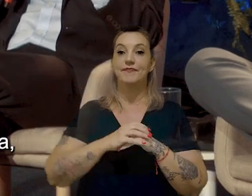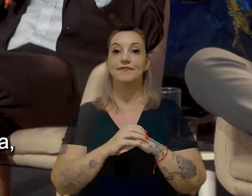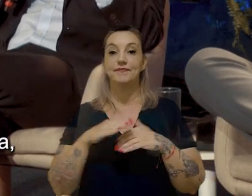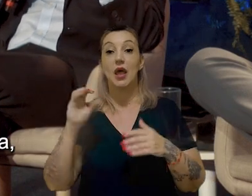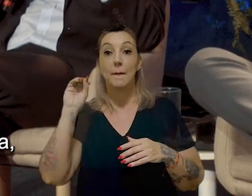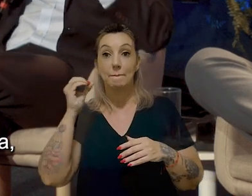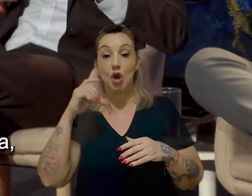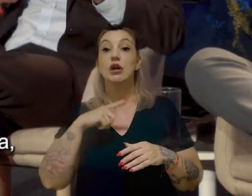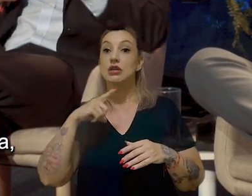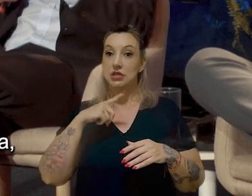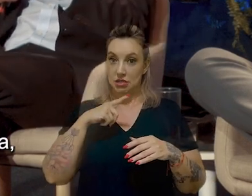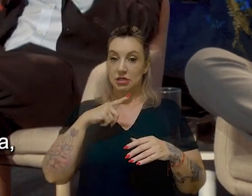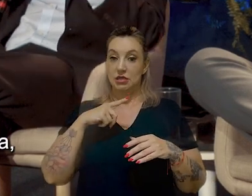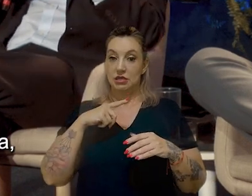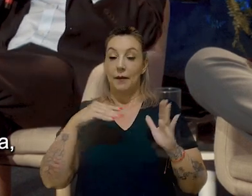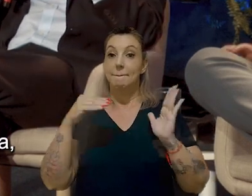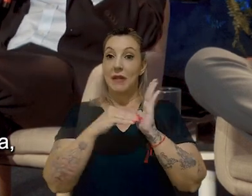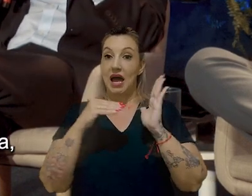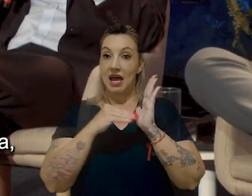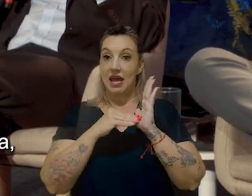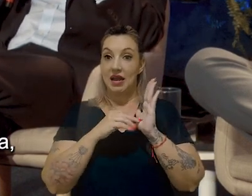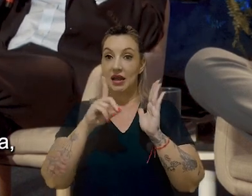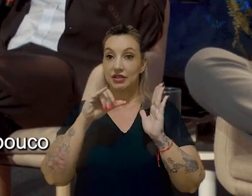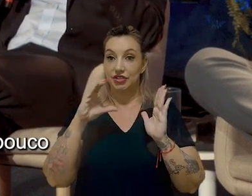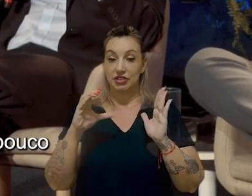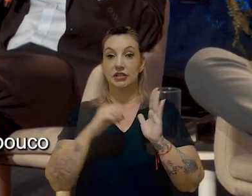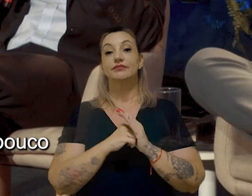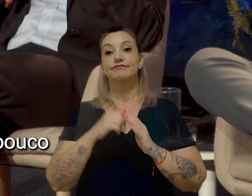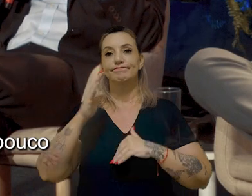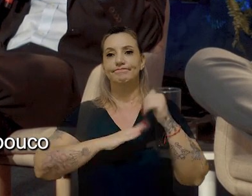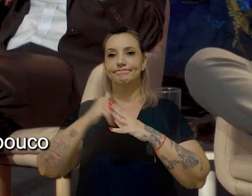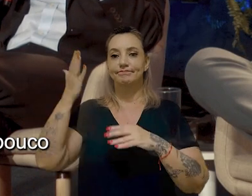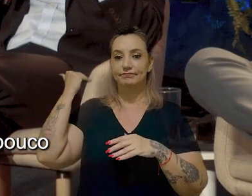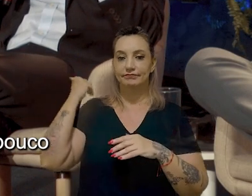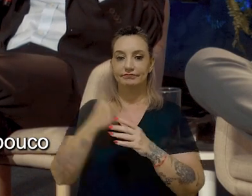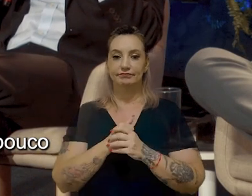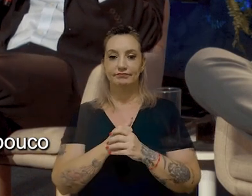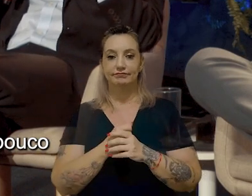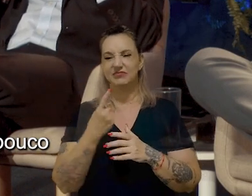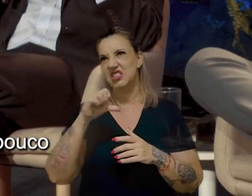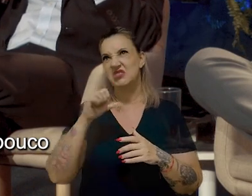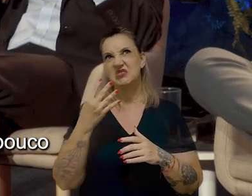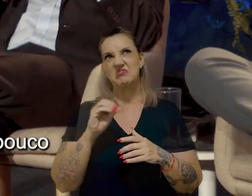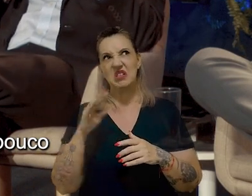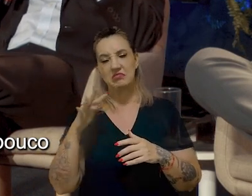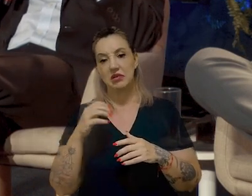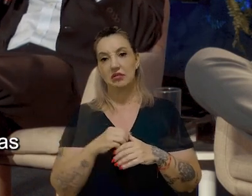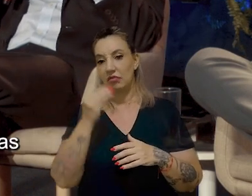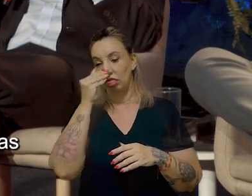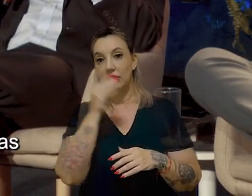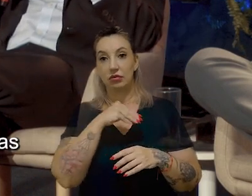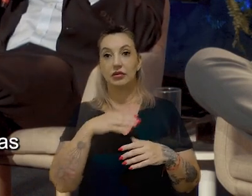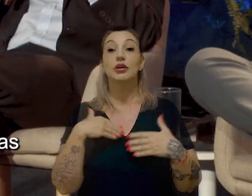Porto Alegre tinha essa barreira, esse DIC também construído lá atrás, depois da existência de 1940 e pouco, e que foi deixado de